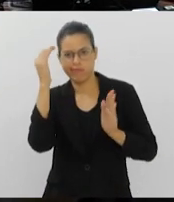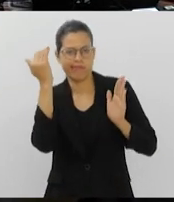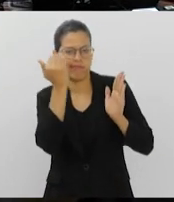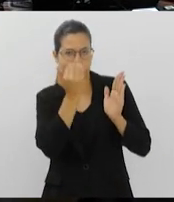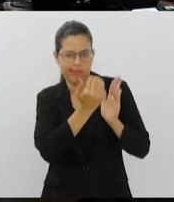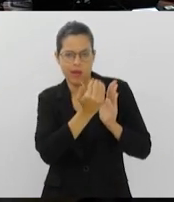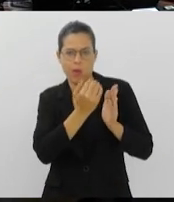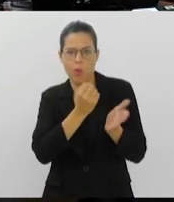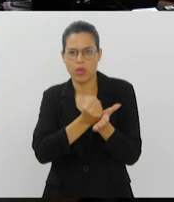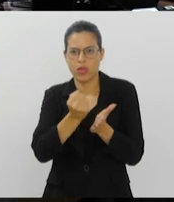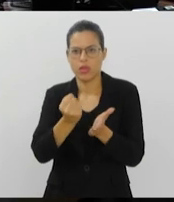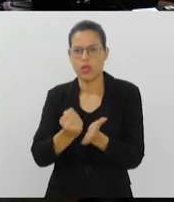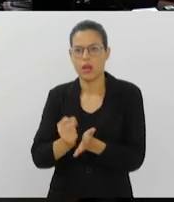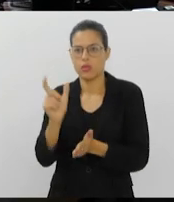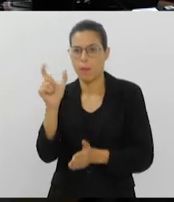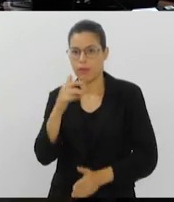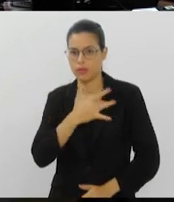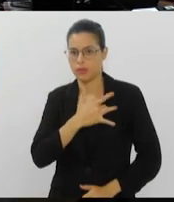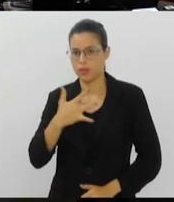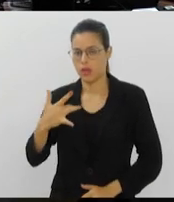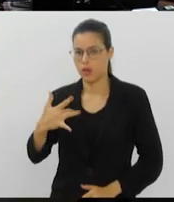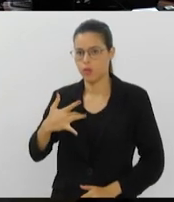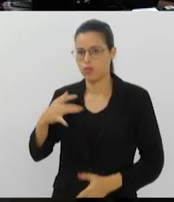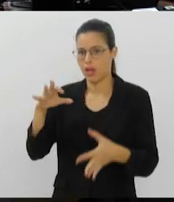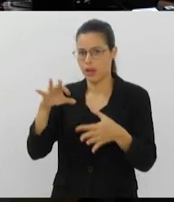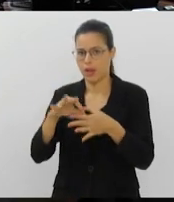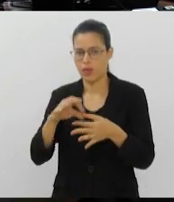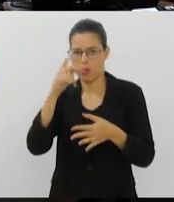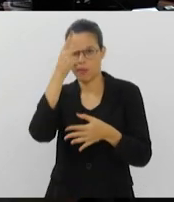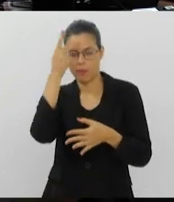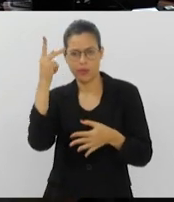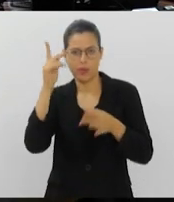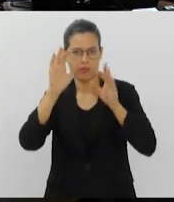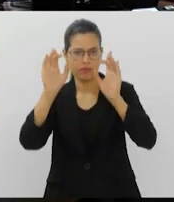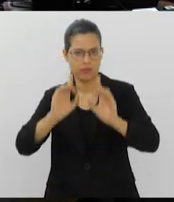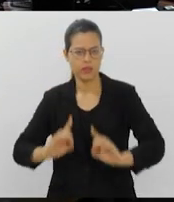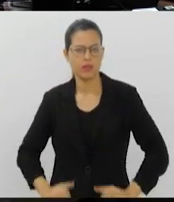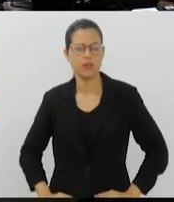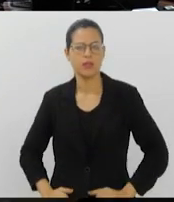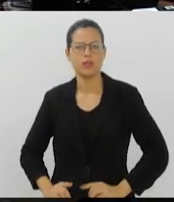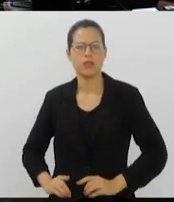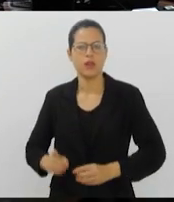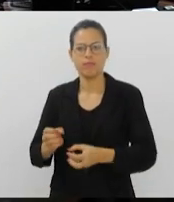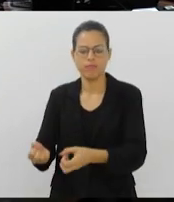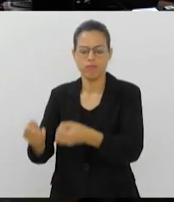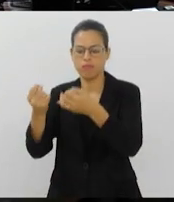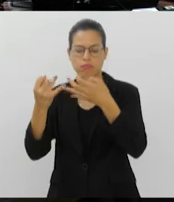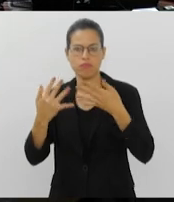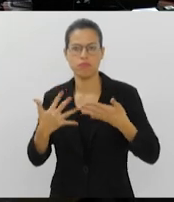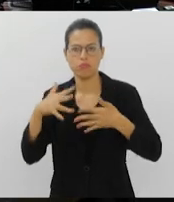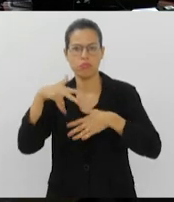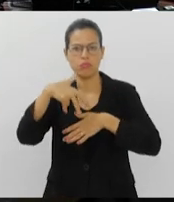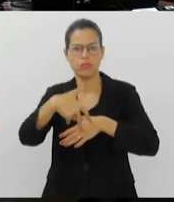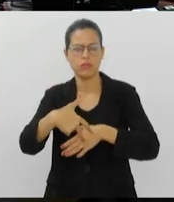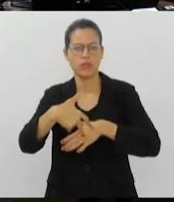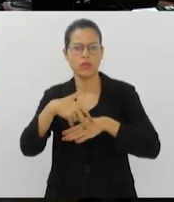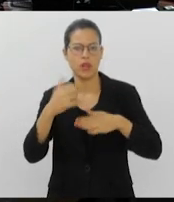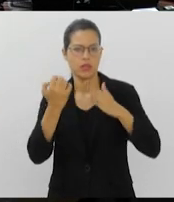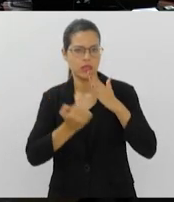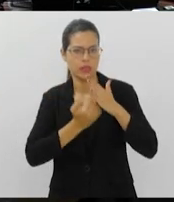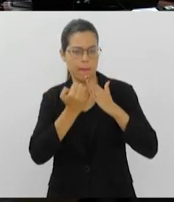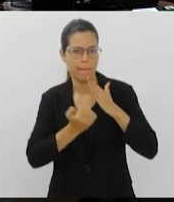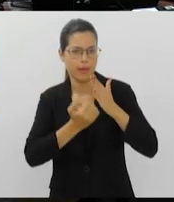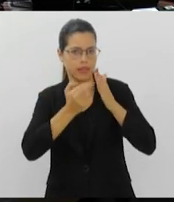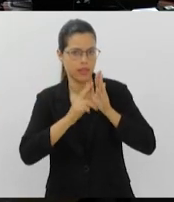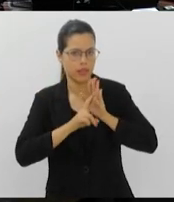planos de saúde de pessoas com deficiência ouviu o posicionamento das empresas que representam